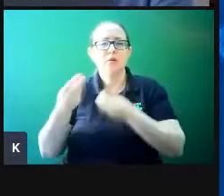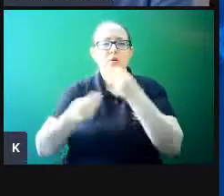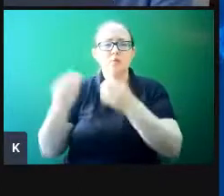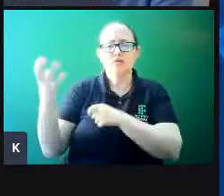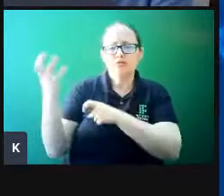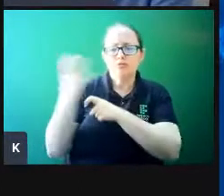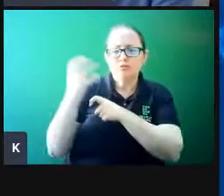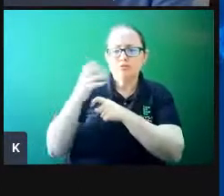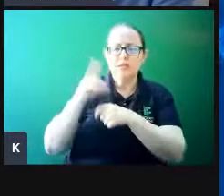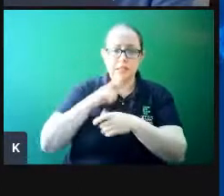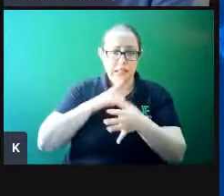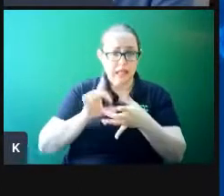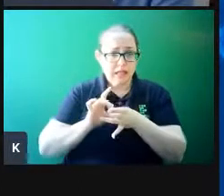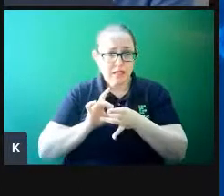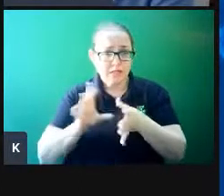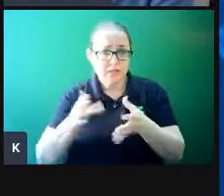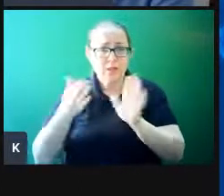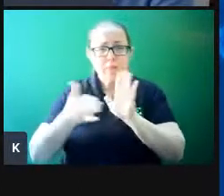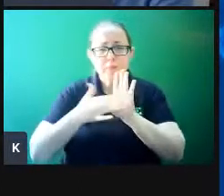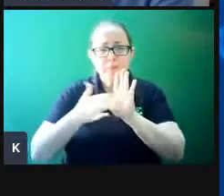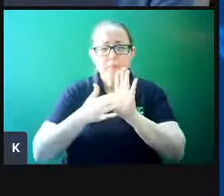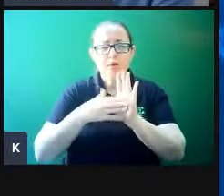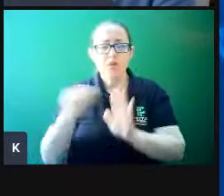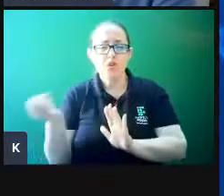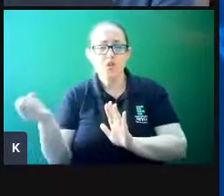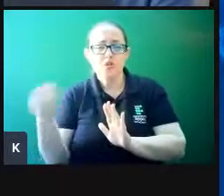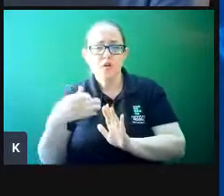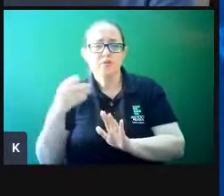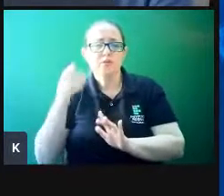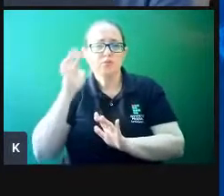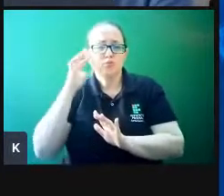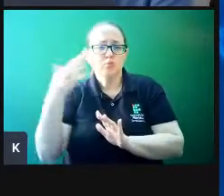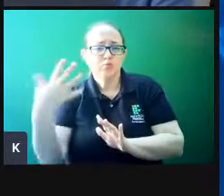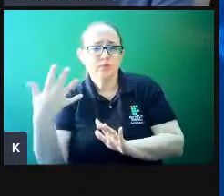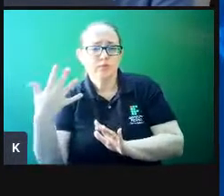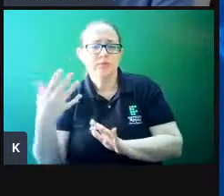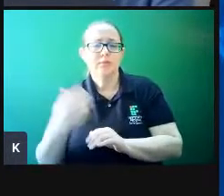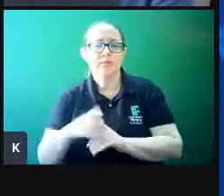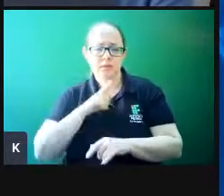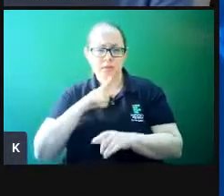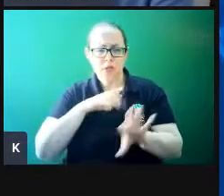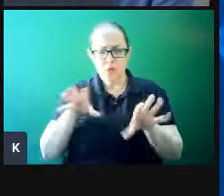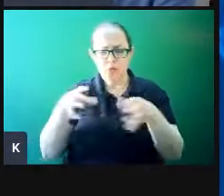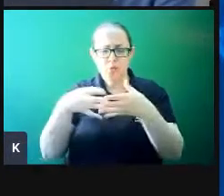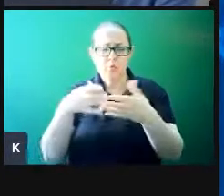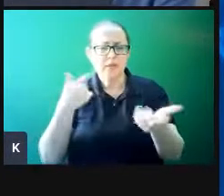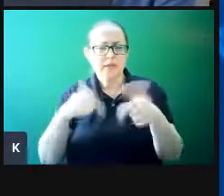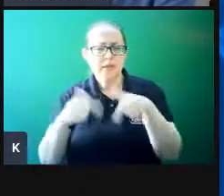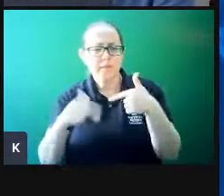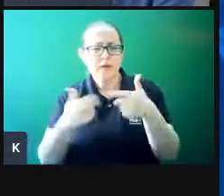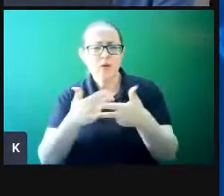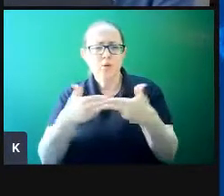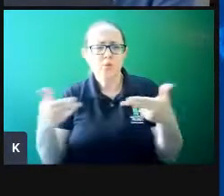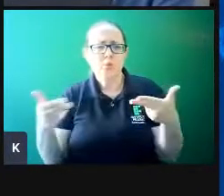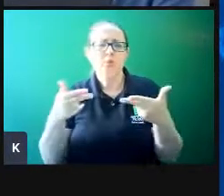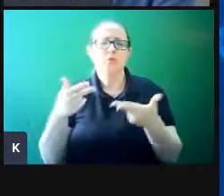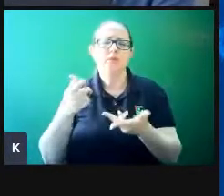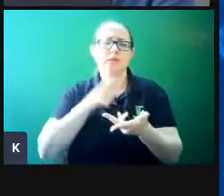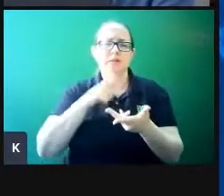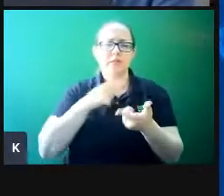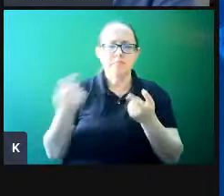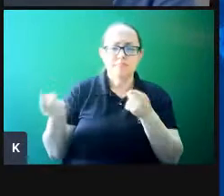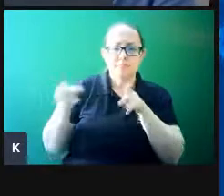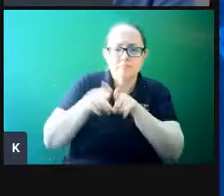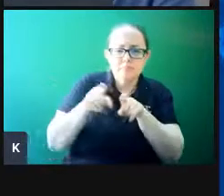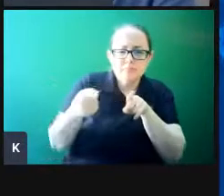ela tem liberdade para propor novas soluções, tem grupos de trabalhos multidisciplinares com envolvimento de parceiros externos